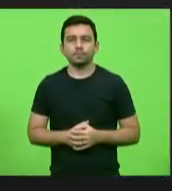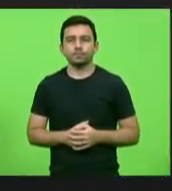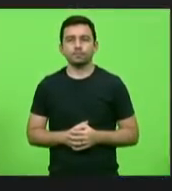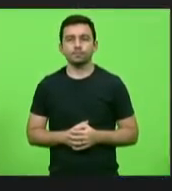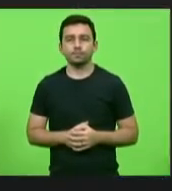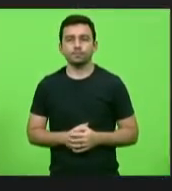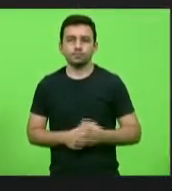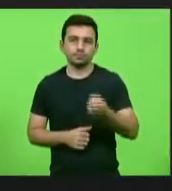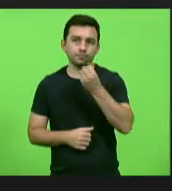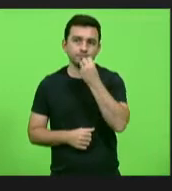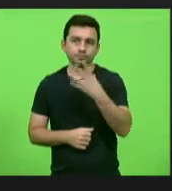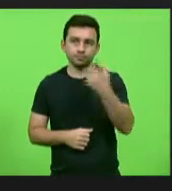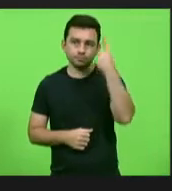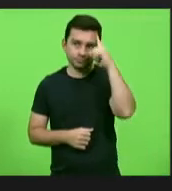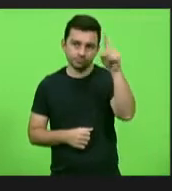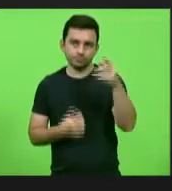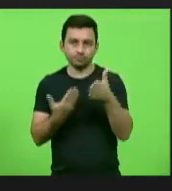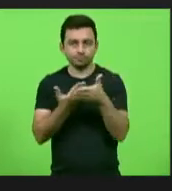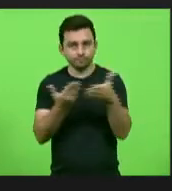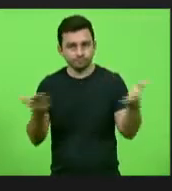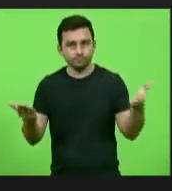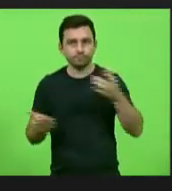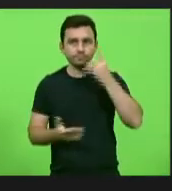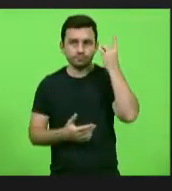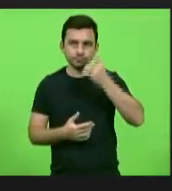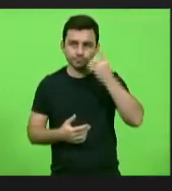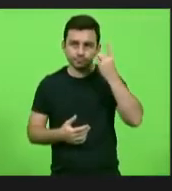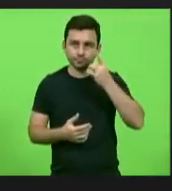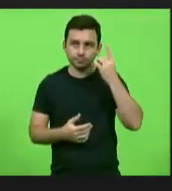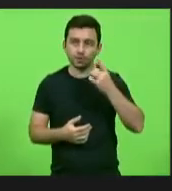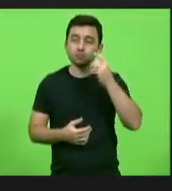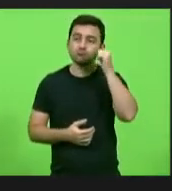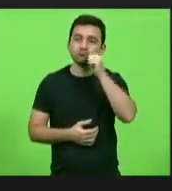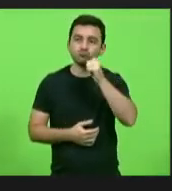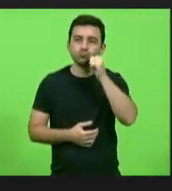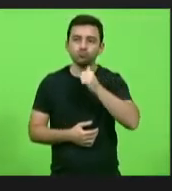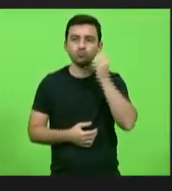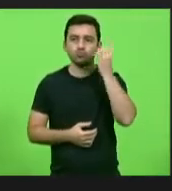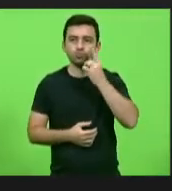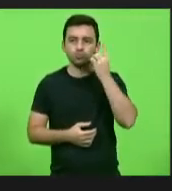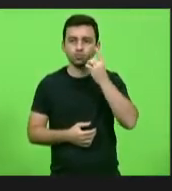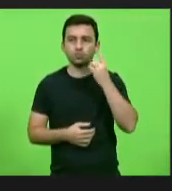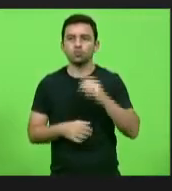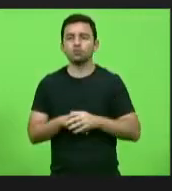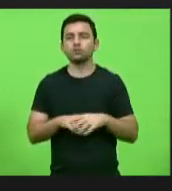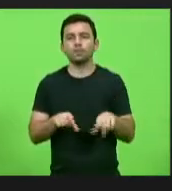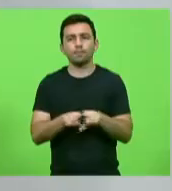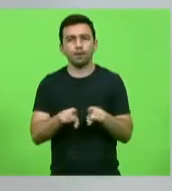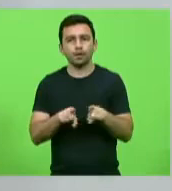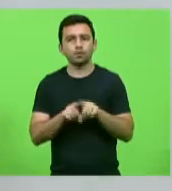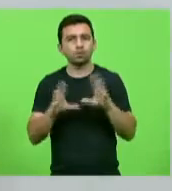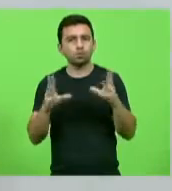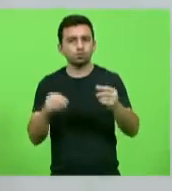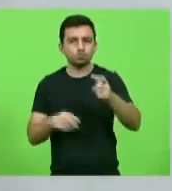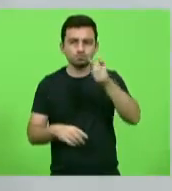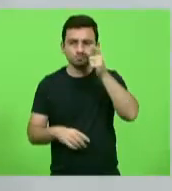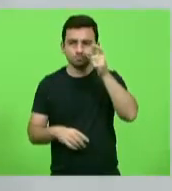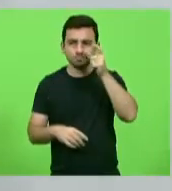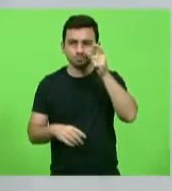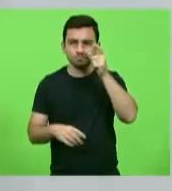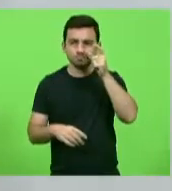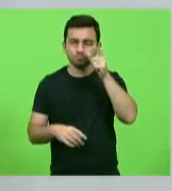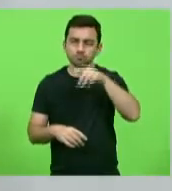Bom dia a todos, senhores deputados, senhoras deputadas, a todos aqueles que nos assistem pela TVAO.